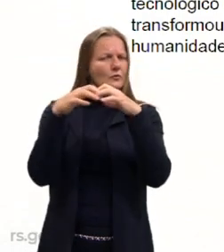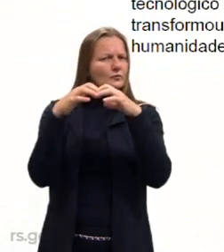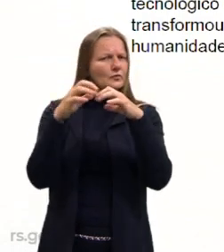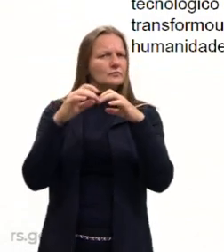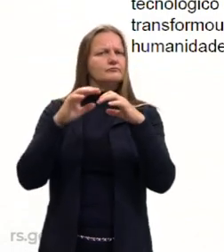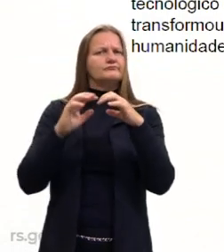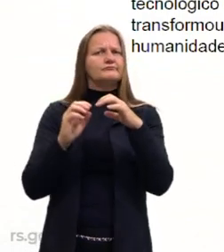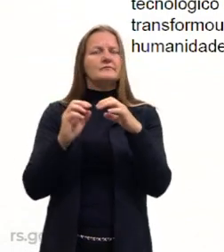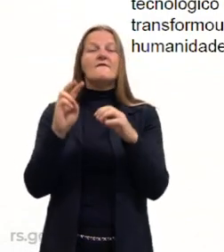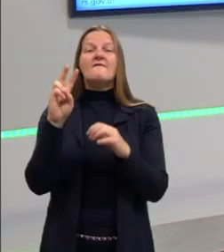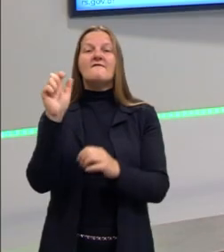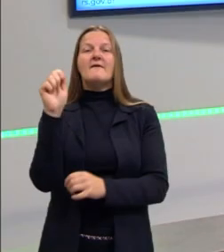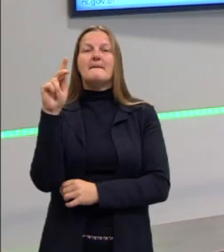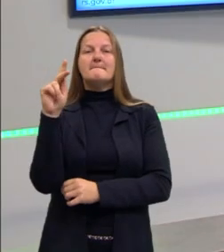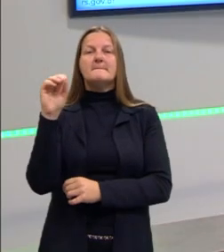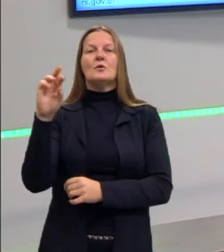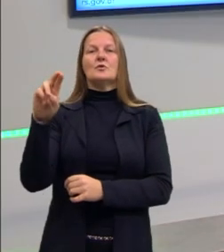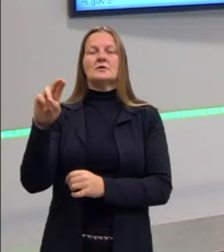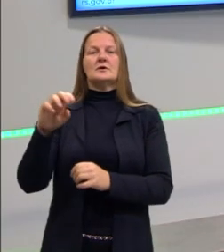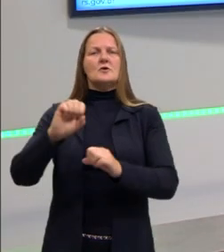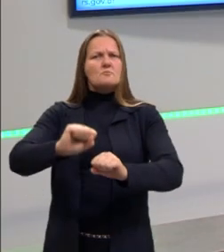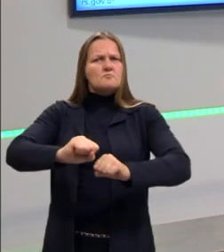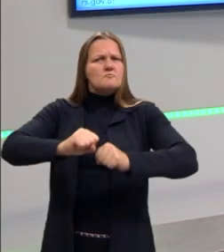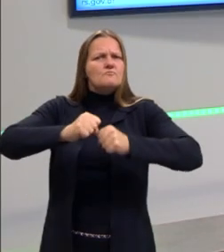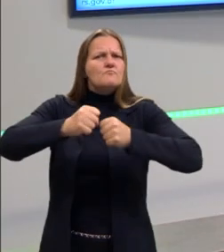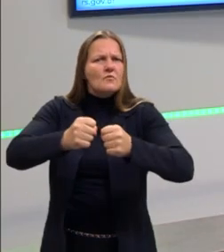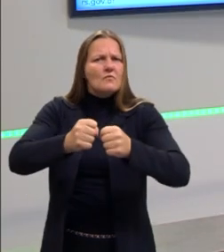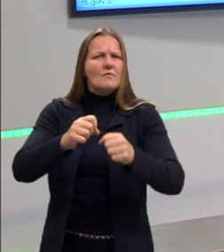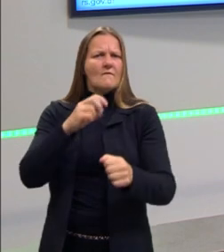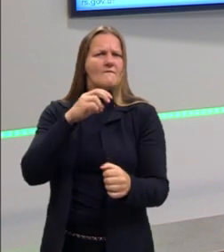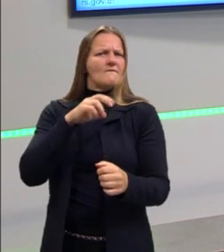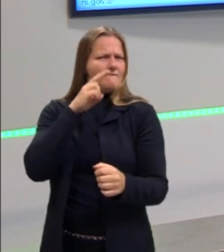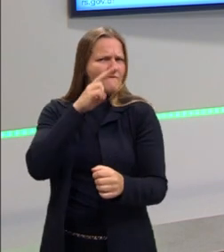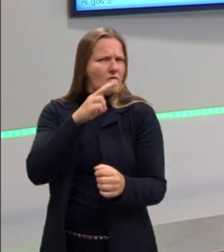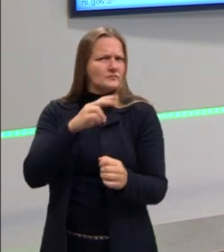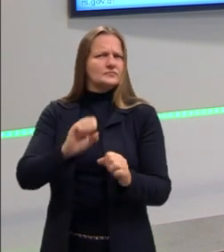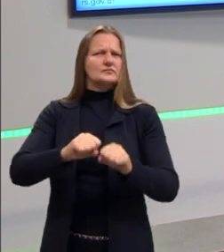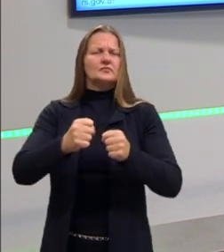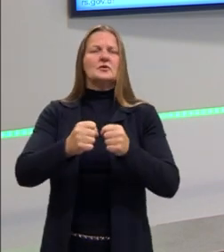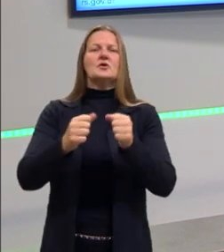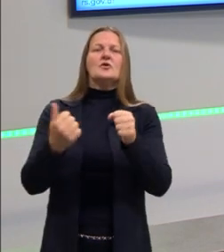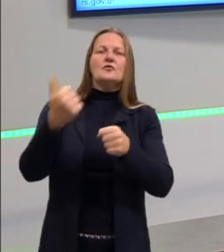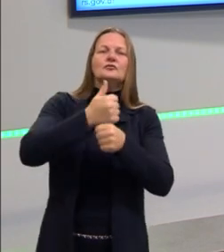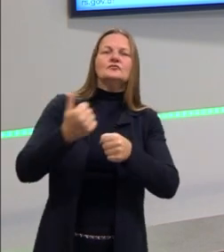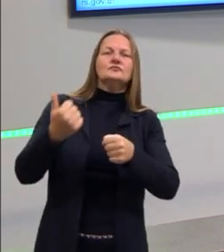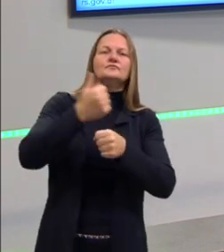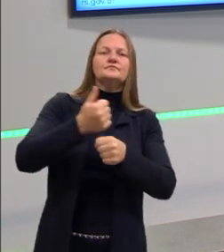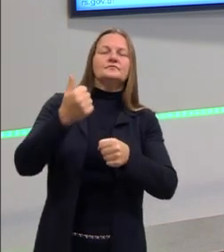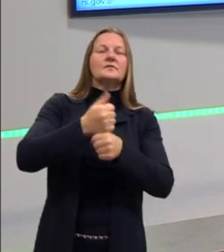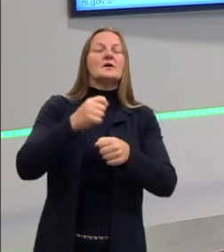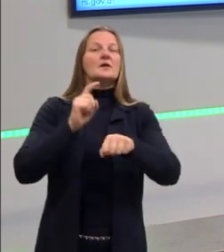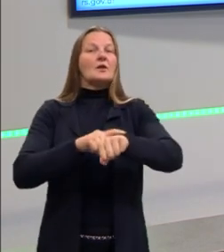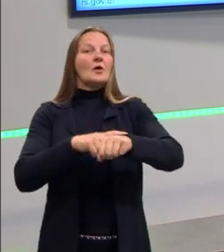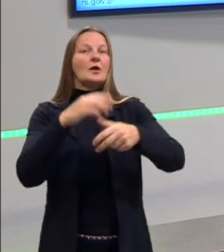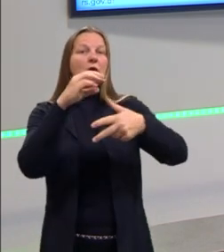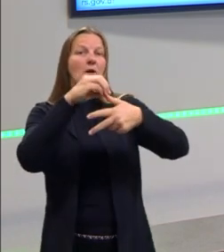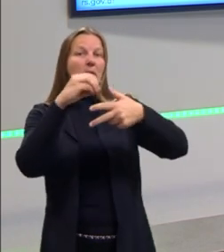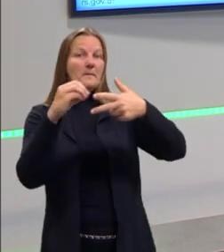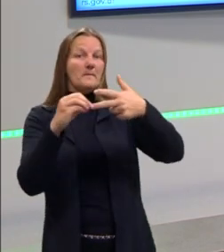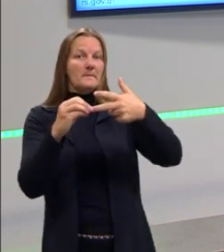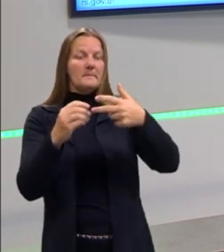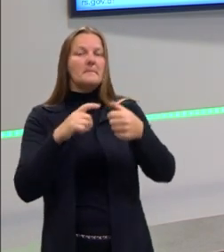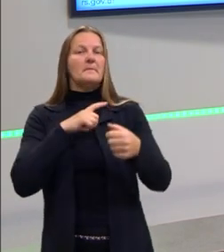utilizar, né? A força dele. E vai impulsionar várias coisas aí que aparecem na nossa provinha, por exemplo, a urbanização,